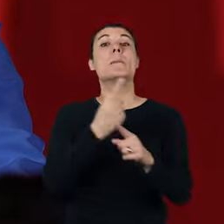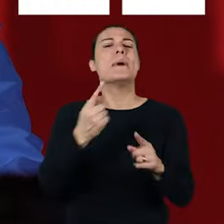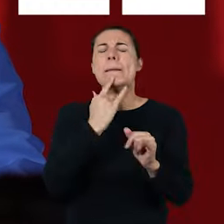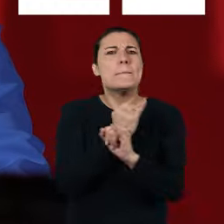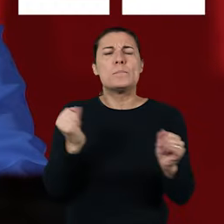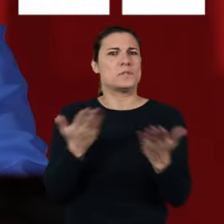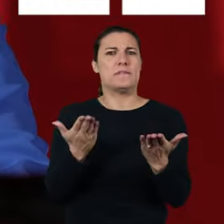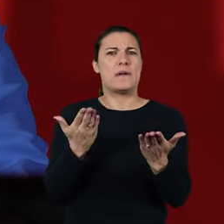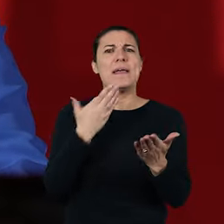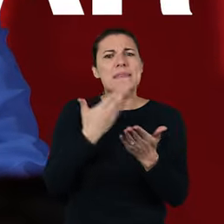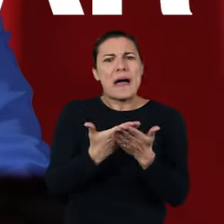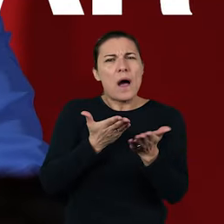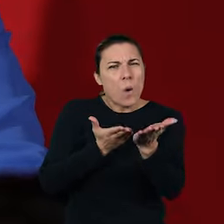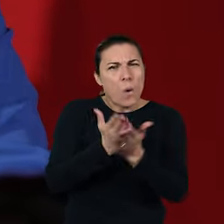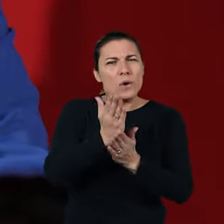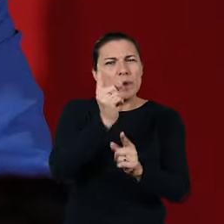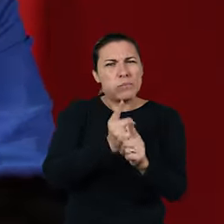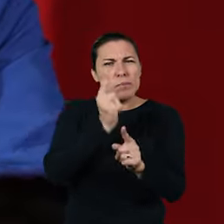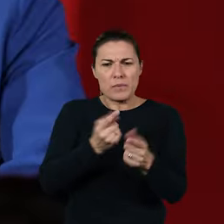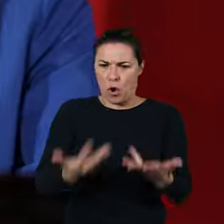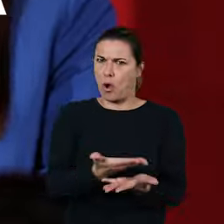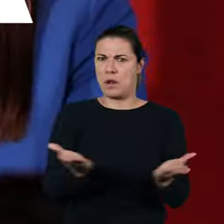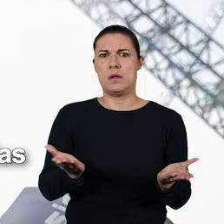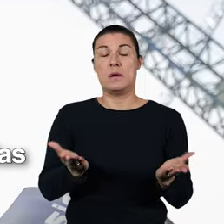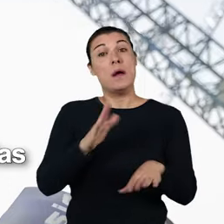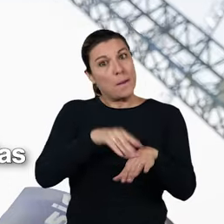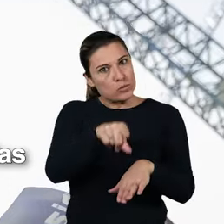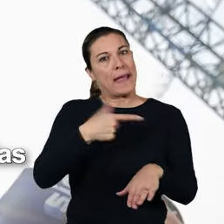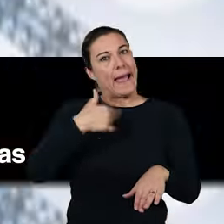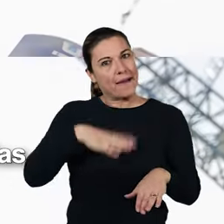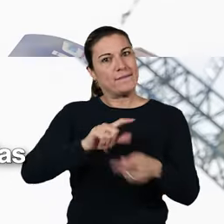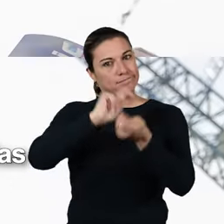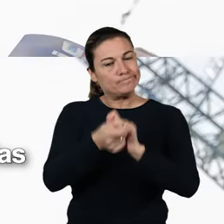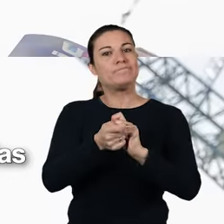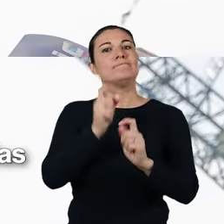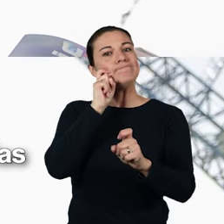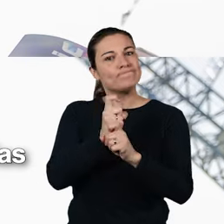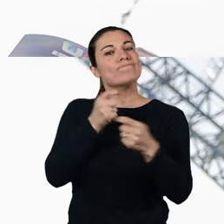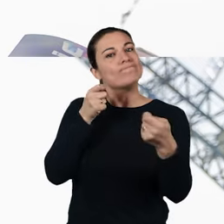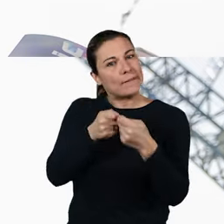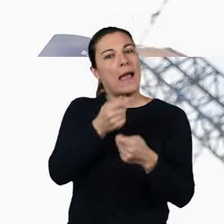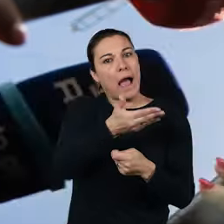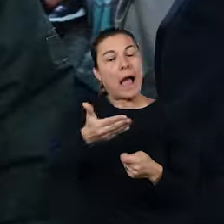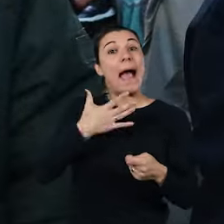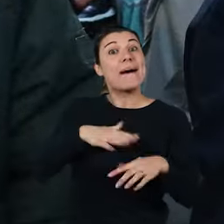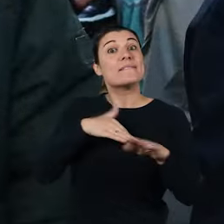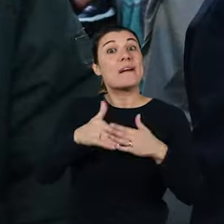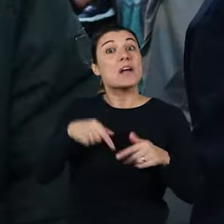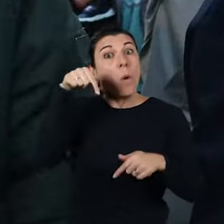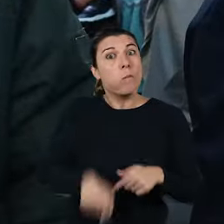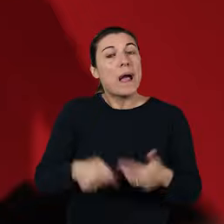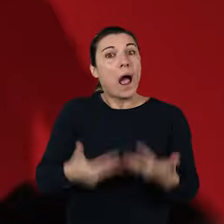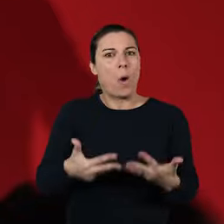Porque impossível é continuar tudo como está agora. E é por isso que queremos responder às exigências e queremos fazê-lo